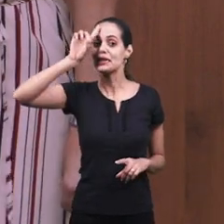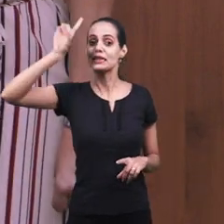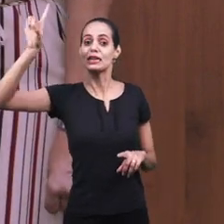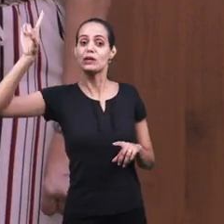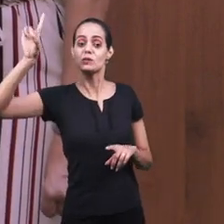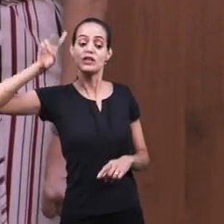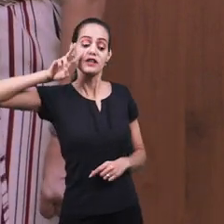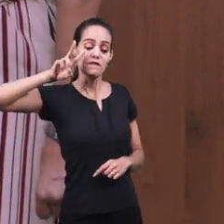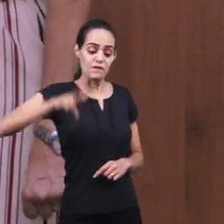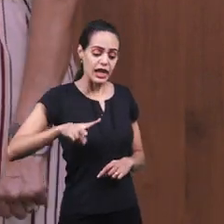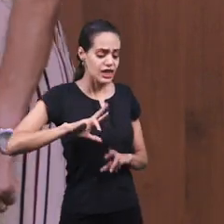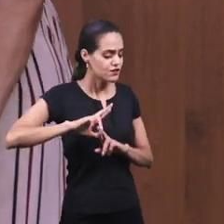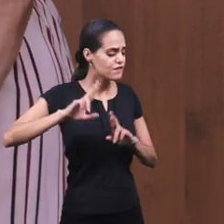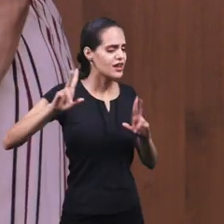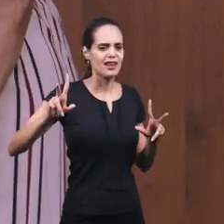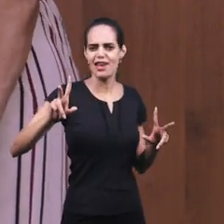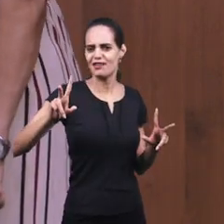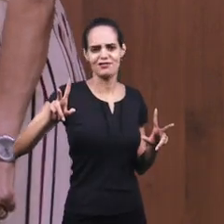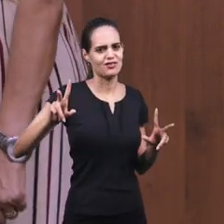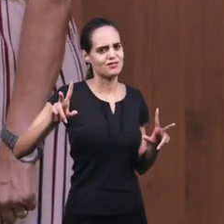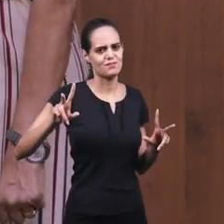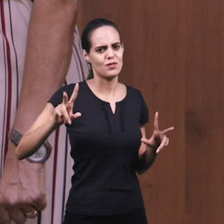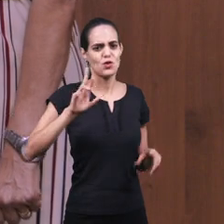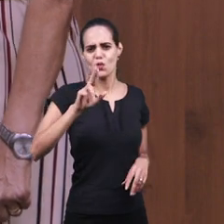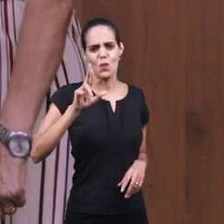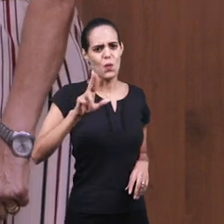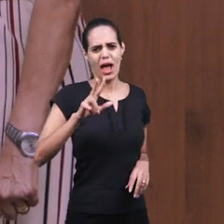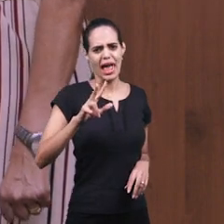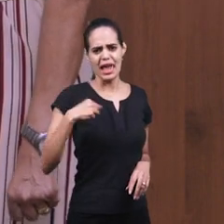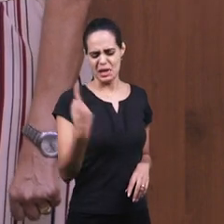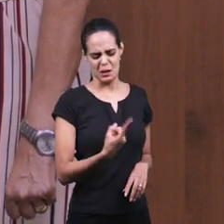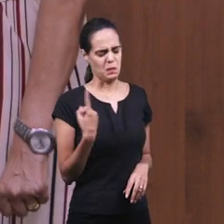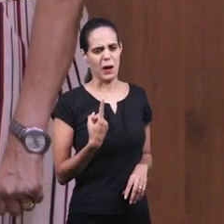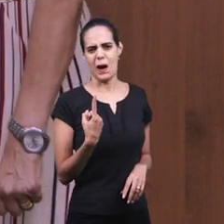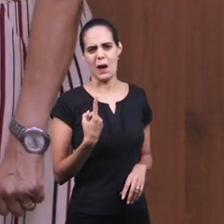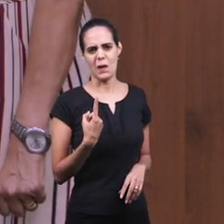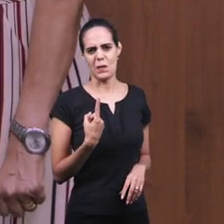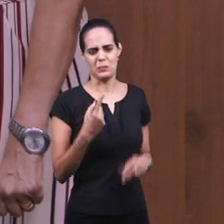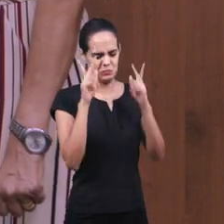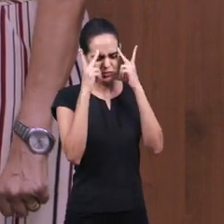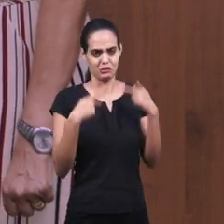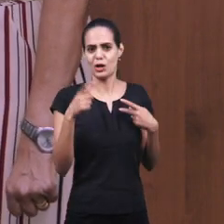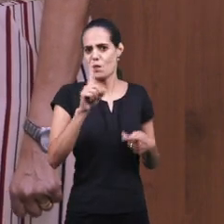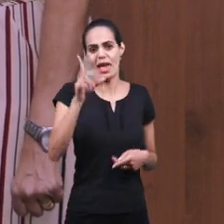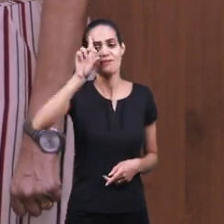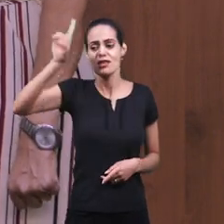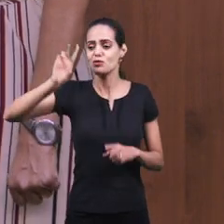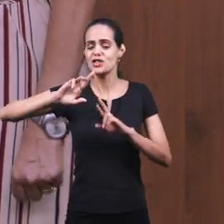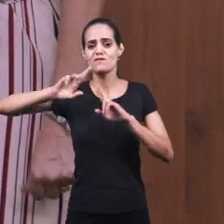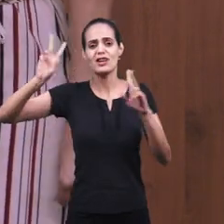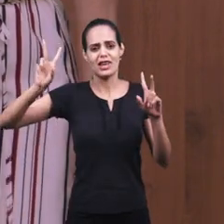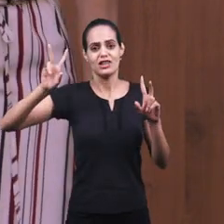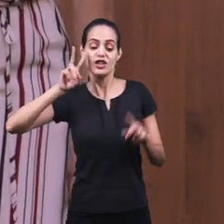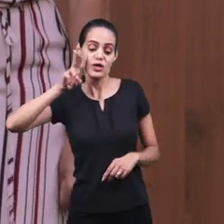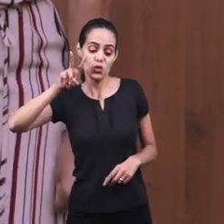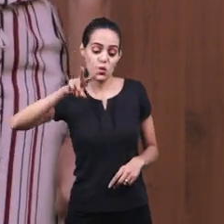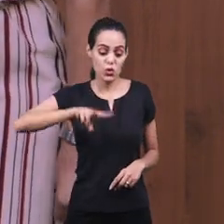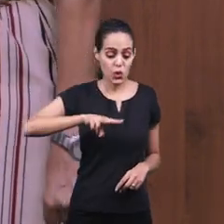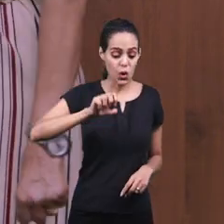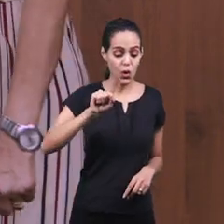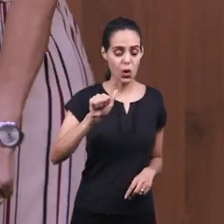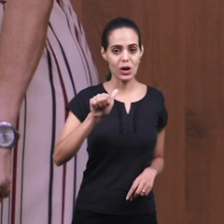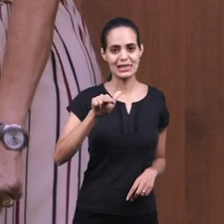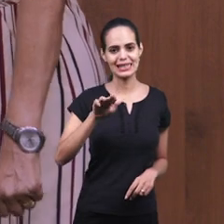como nós Deus via Saulo como um vaso escolhido Porque